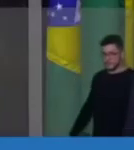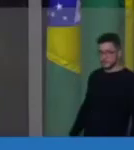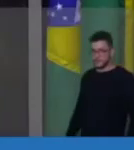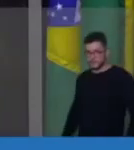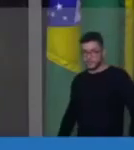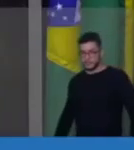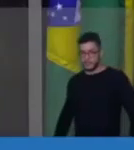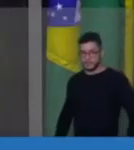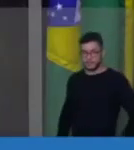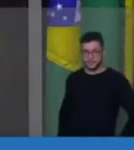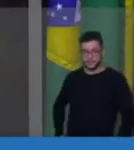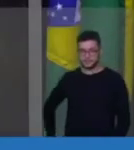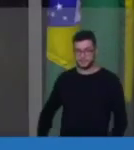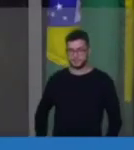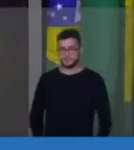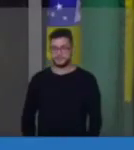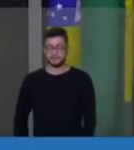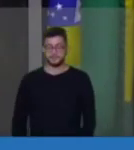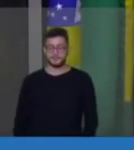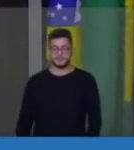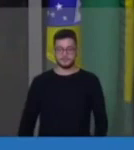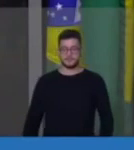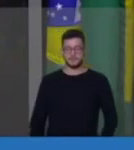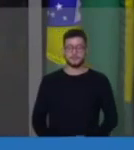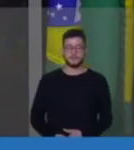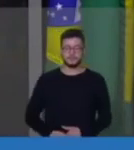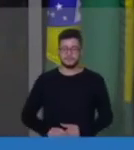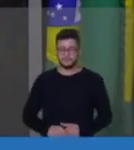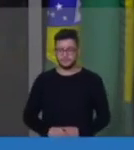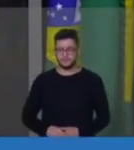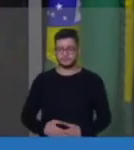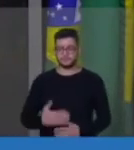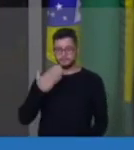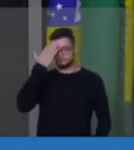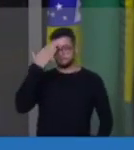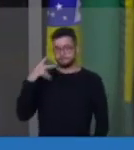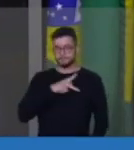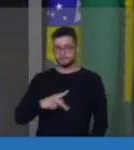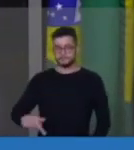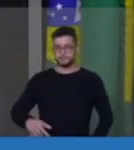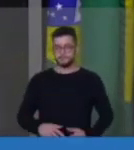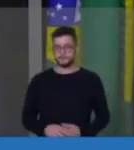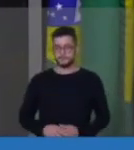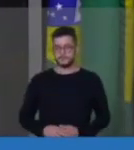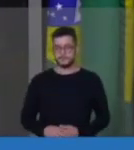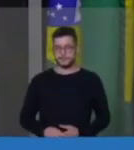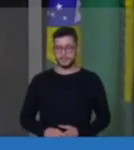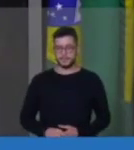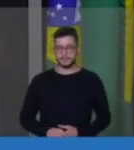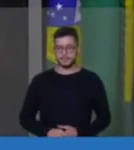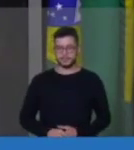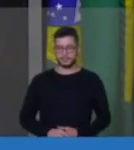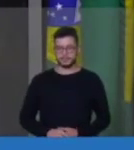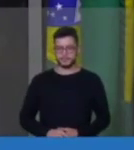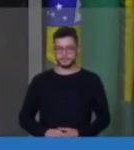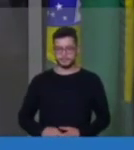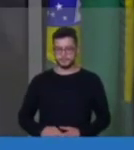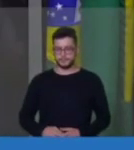Boa tarde, presidente. Boa tarde, meus colegas. Os ataques terroristas